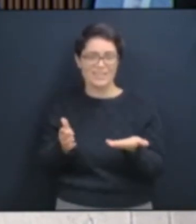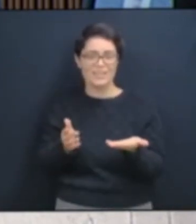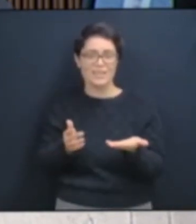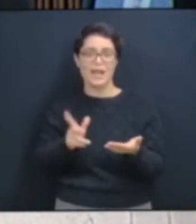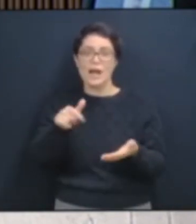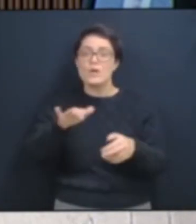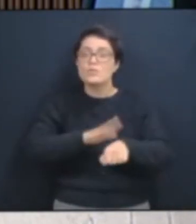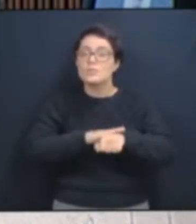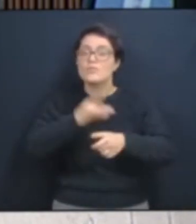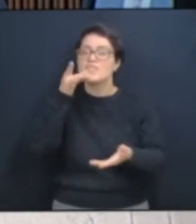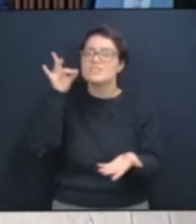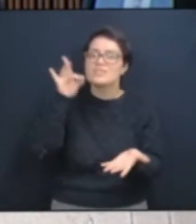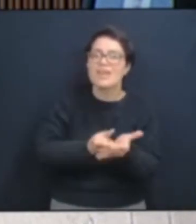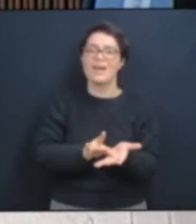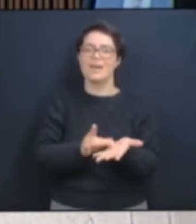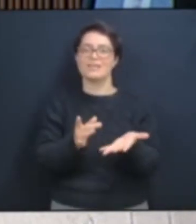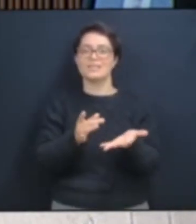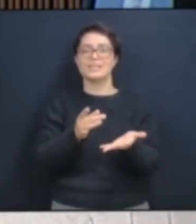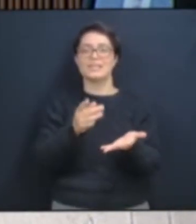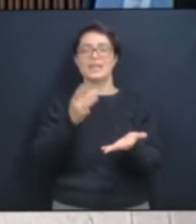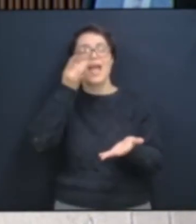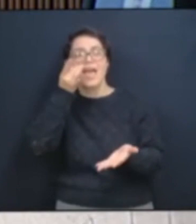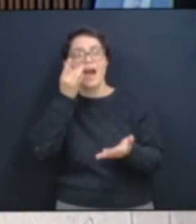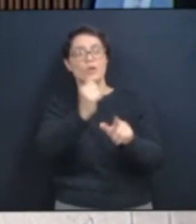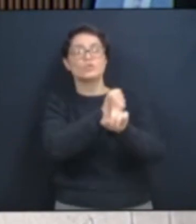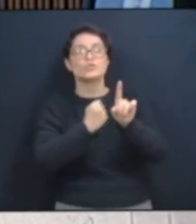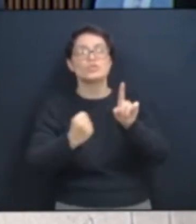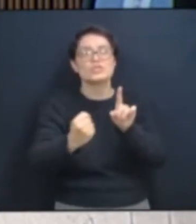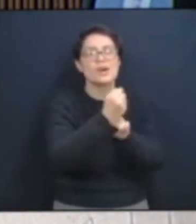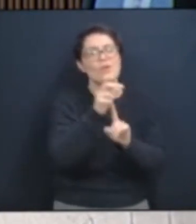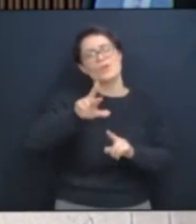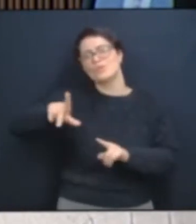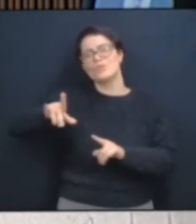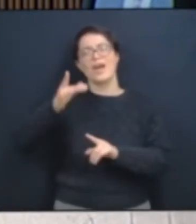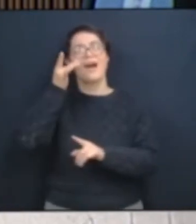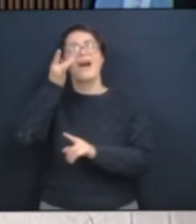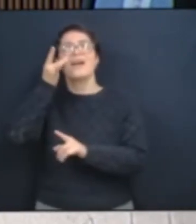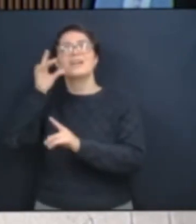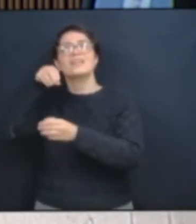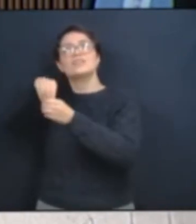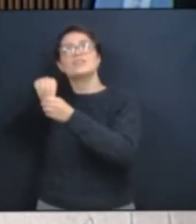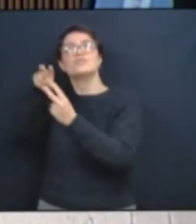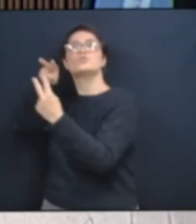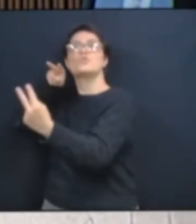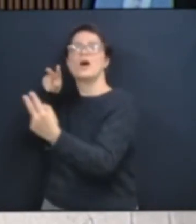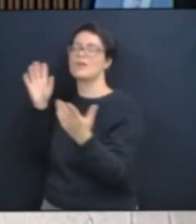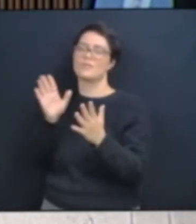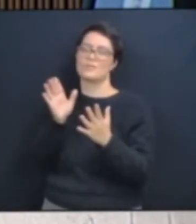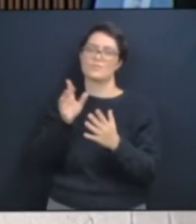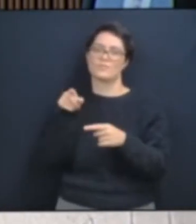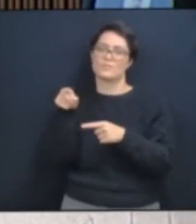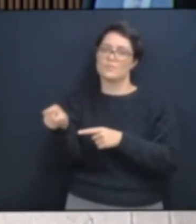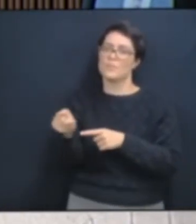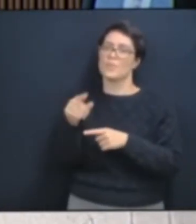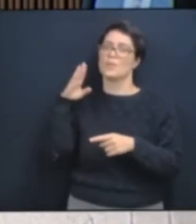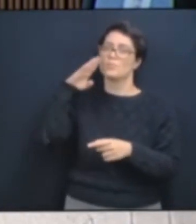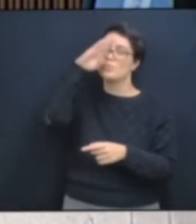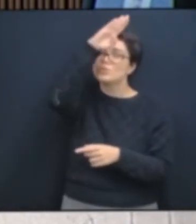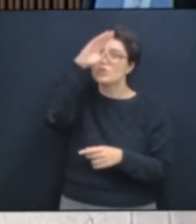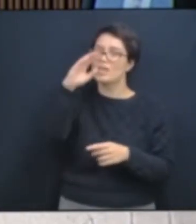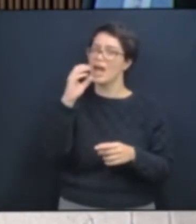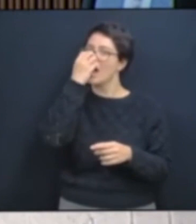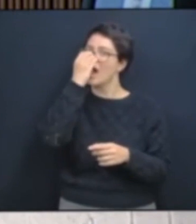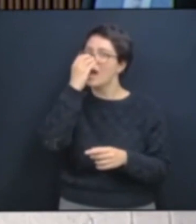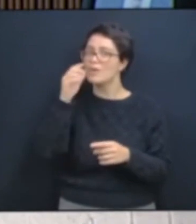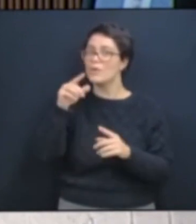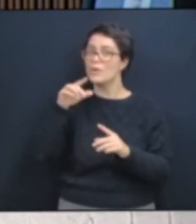da realidade social, não da realidade virtual. O bozo, o mito, não existe mais